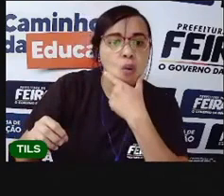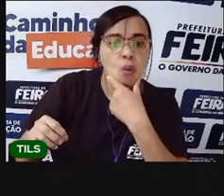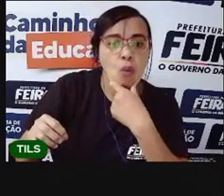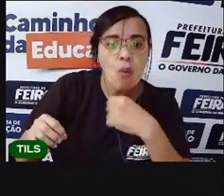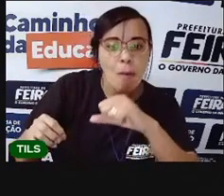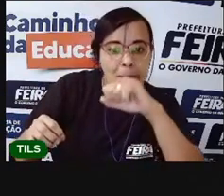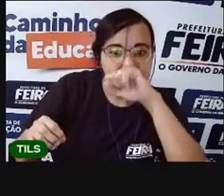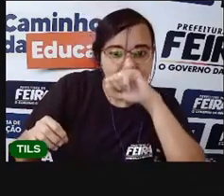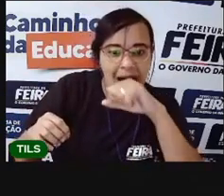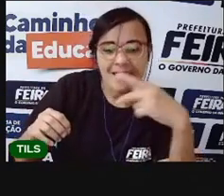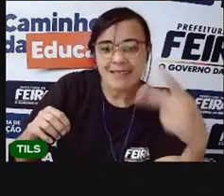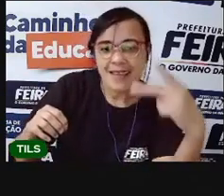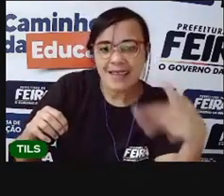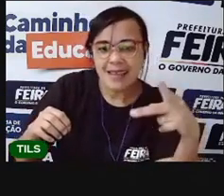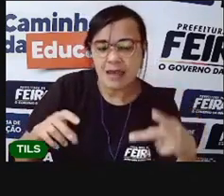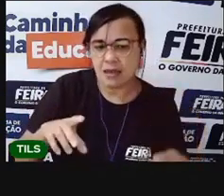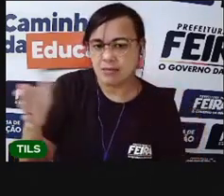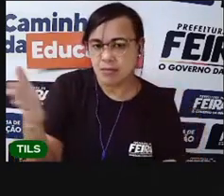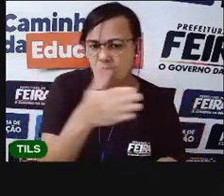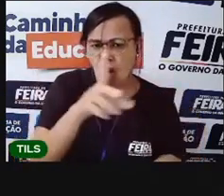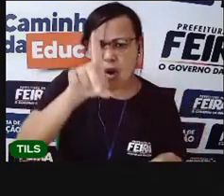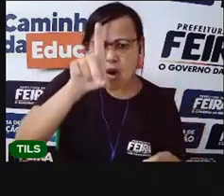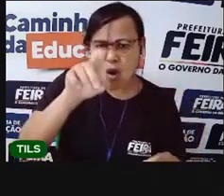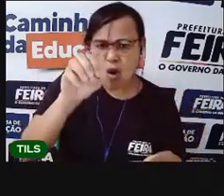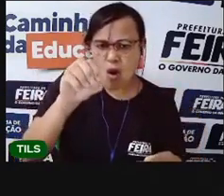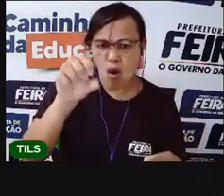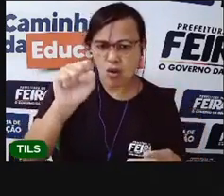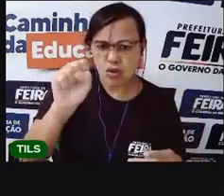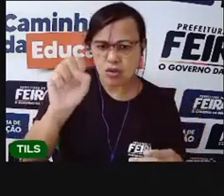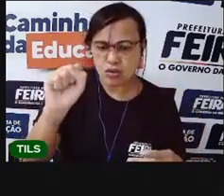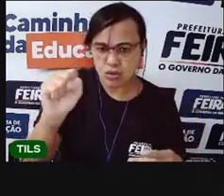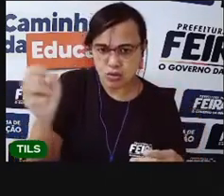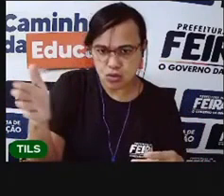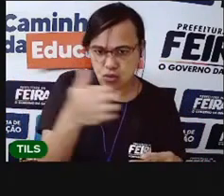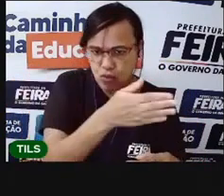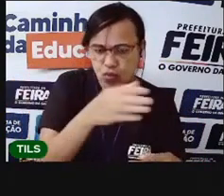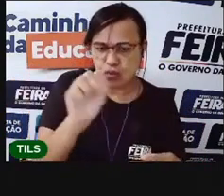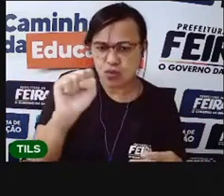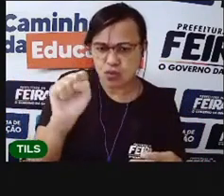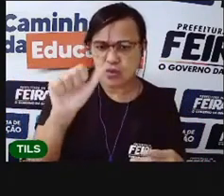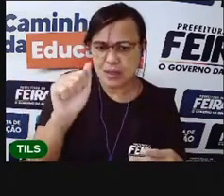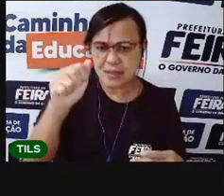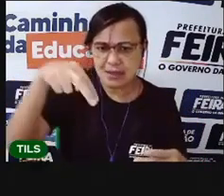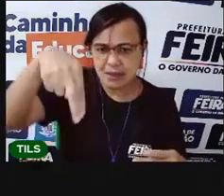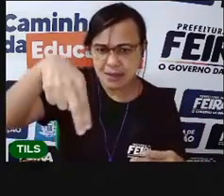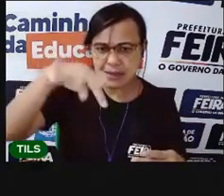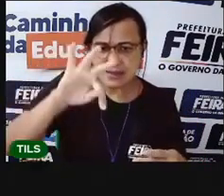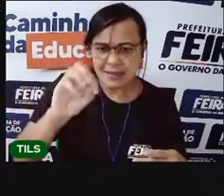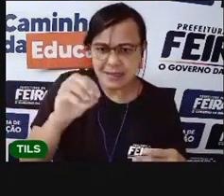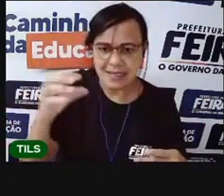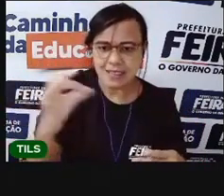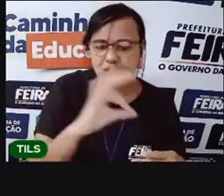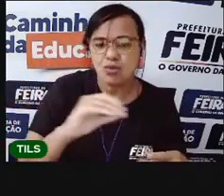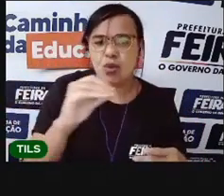O sobrenome dos santos veio do pai de Bianca. Então, o nome de Bianca é Bianca Araújo